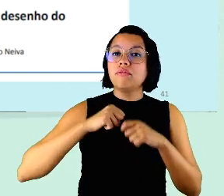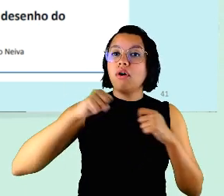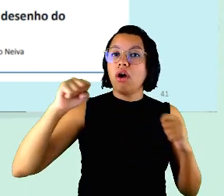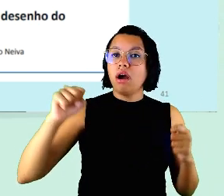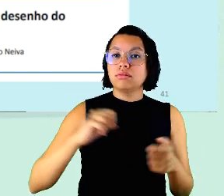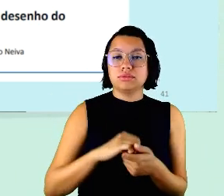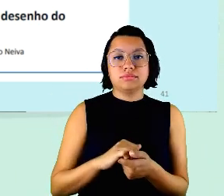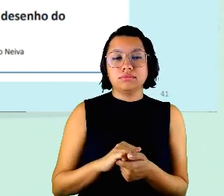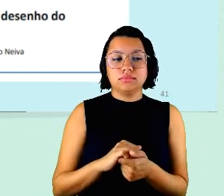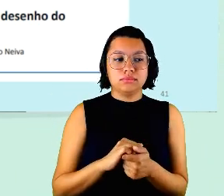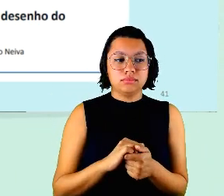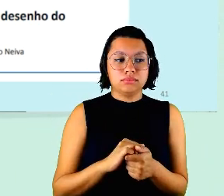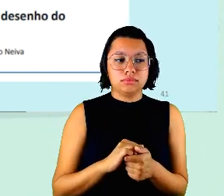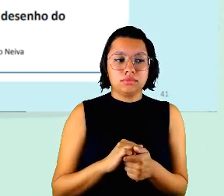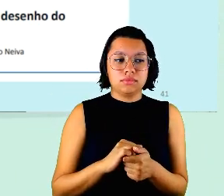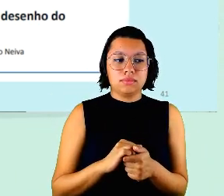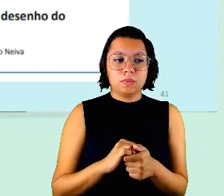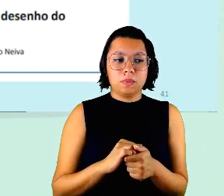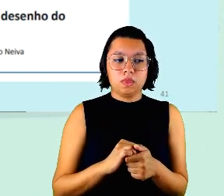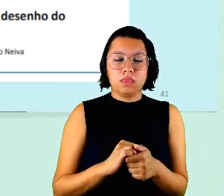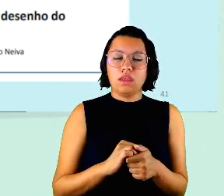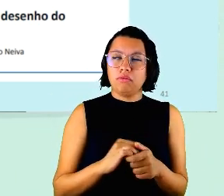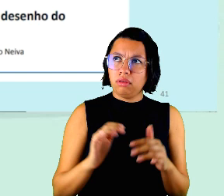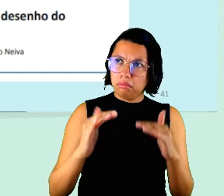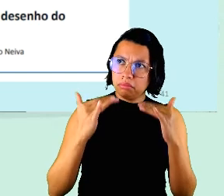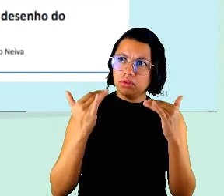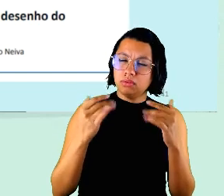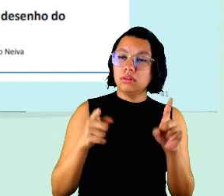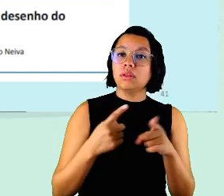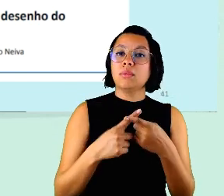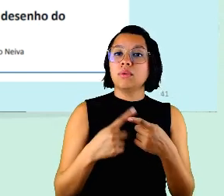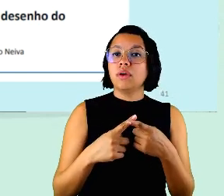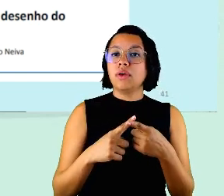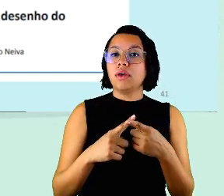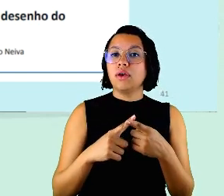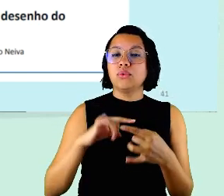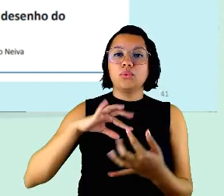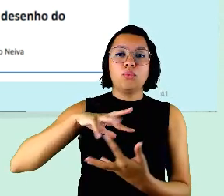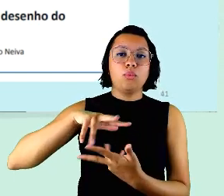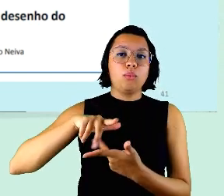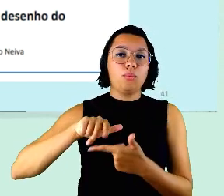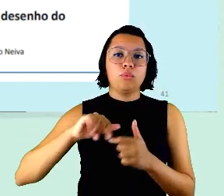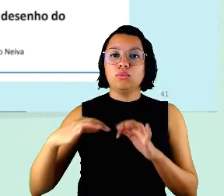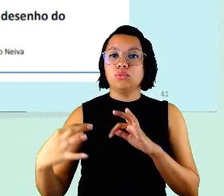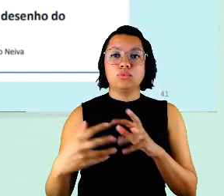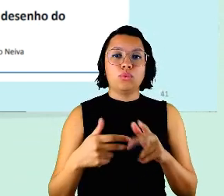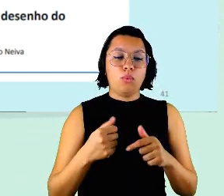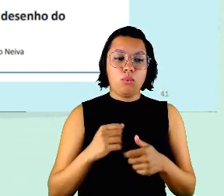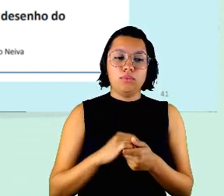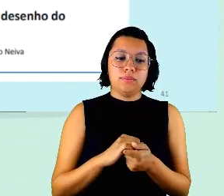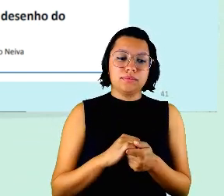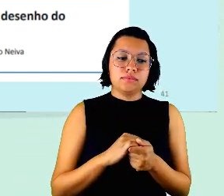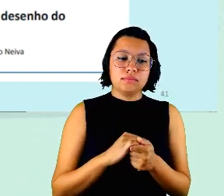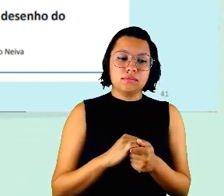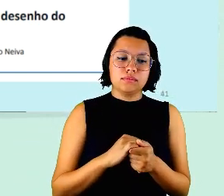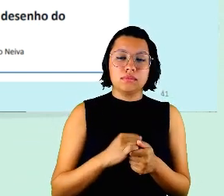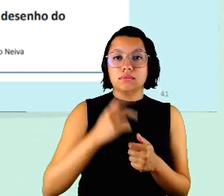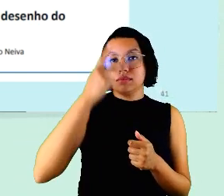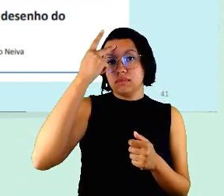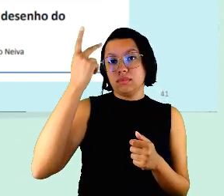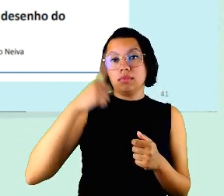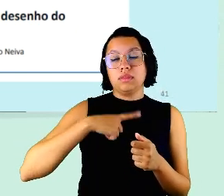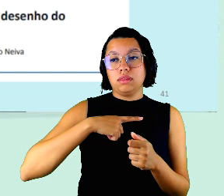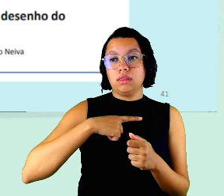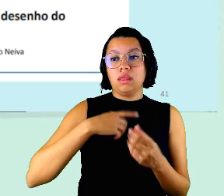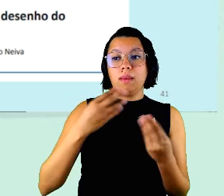e eu fiquei bastante impressionada com isso porque isso é ao redor do mundo a gente observou que as pessoas que tem alta escolaridade